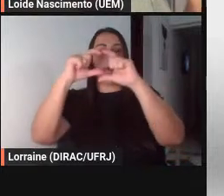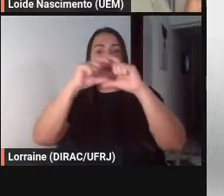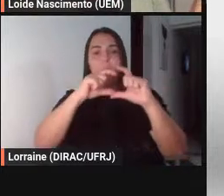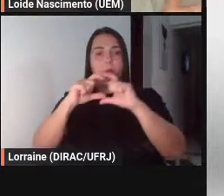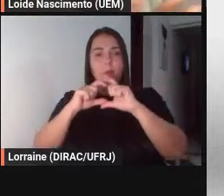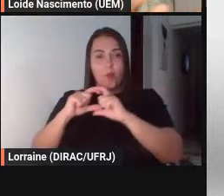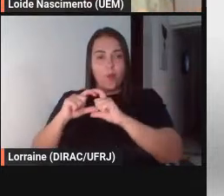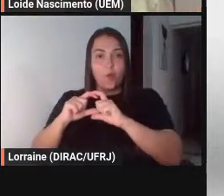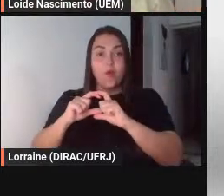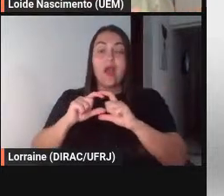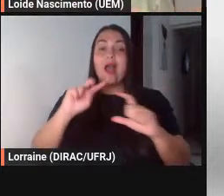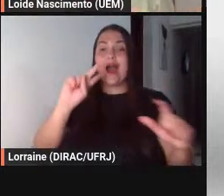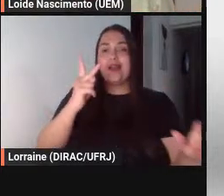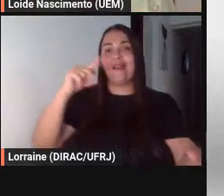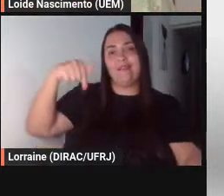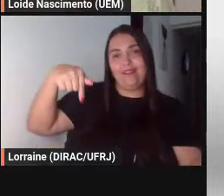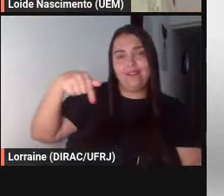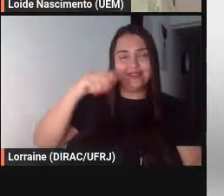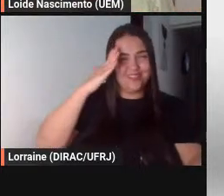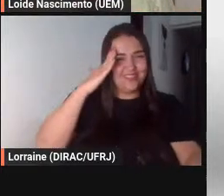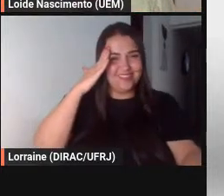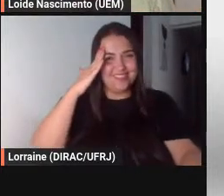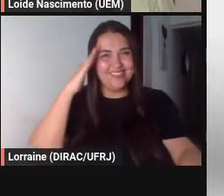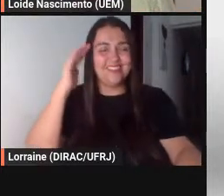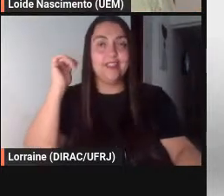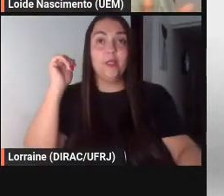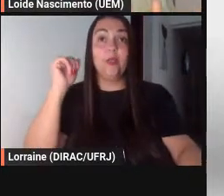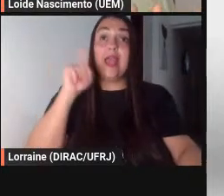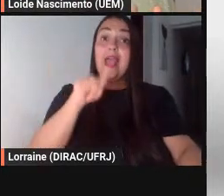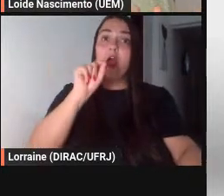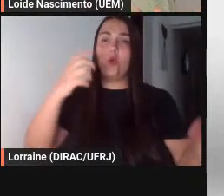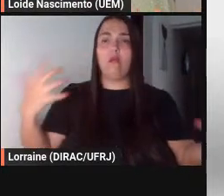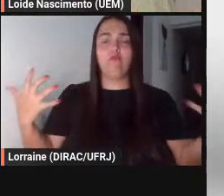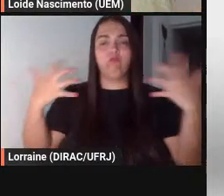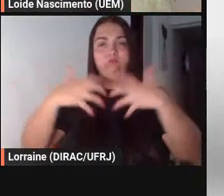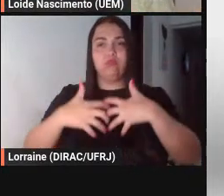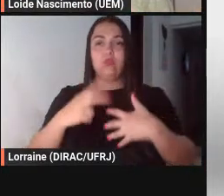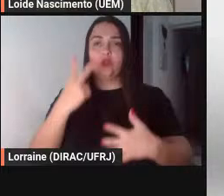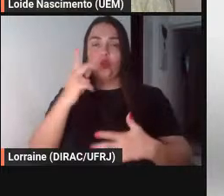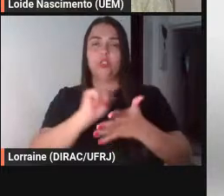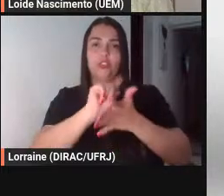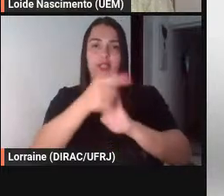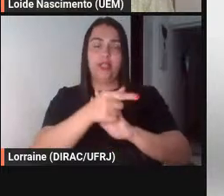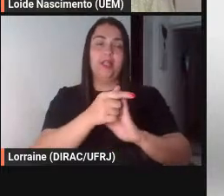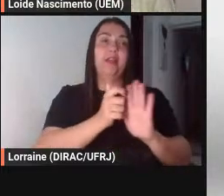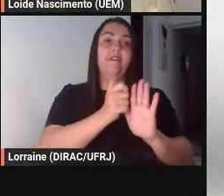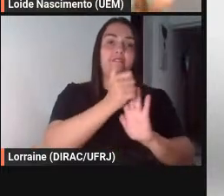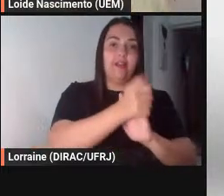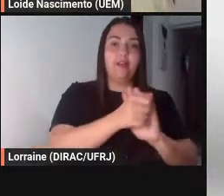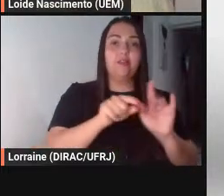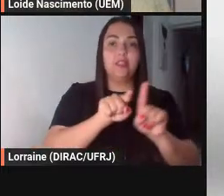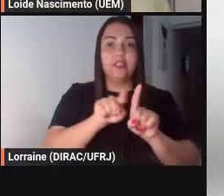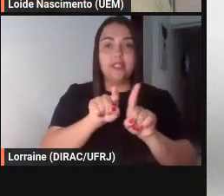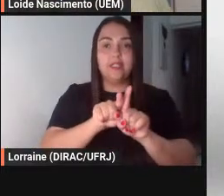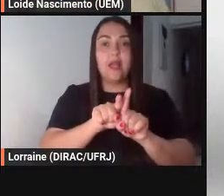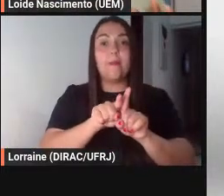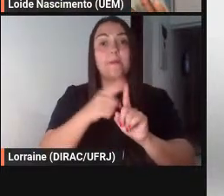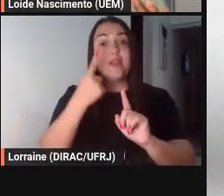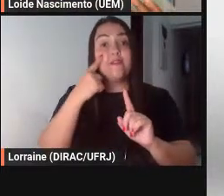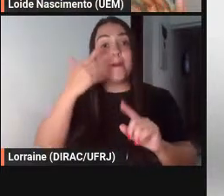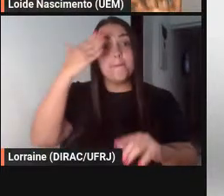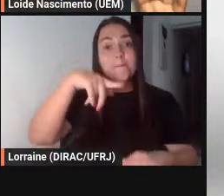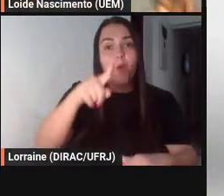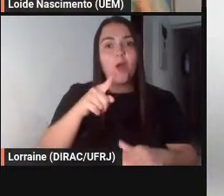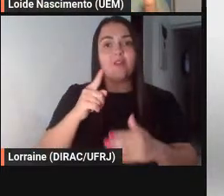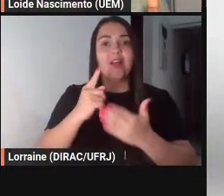então são dois gêneros a fusão de dois gêneros a fábula e a HQ né certo então